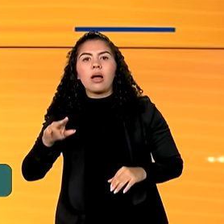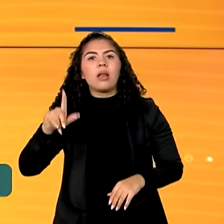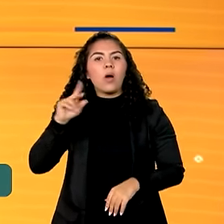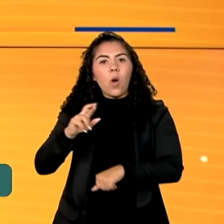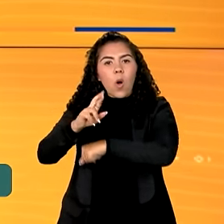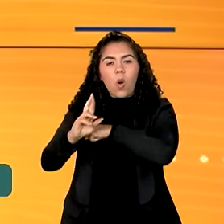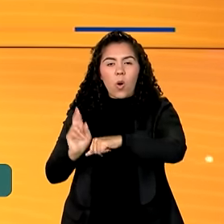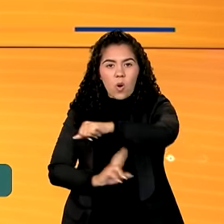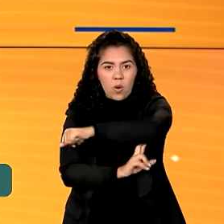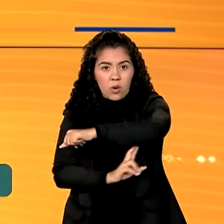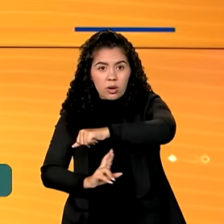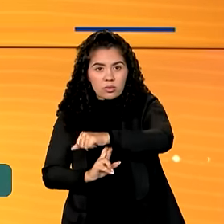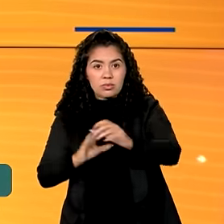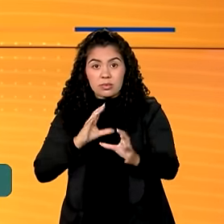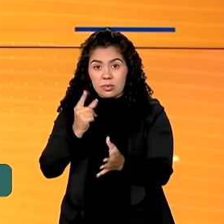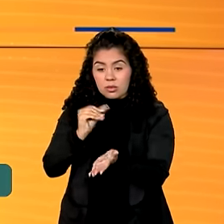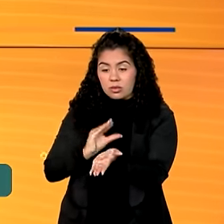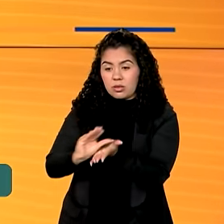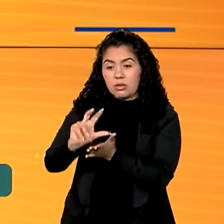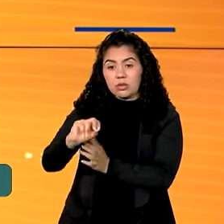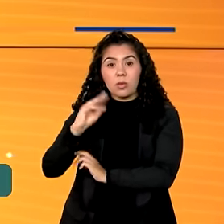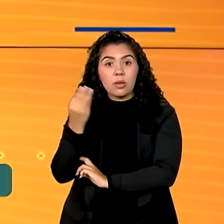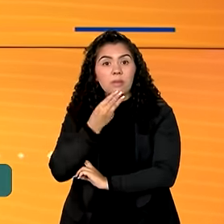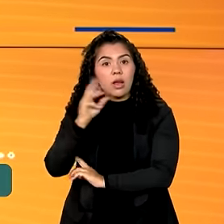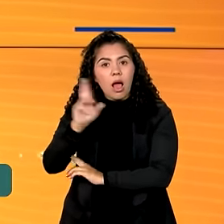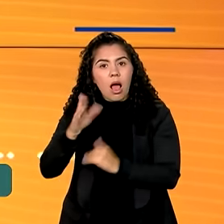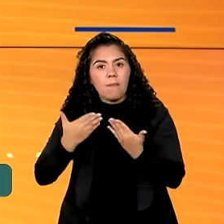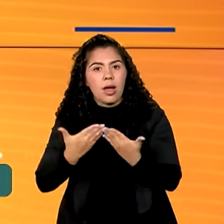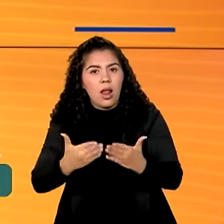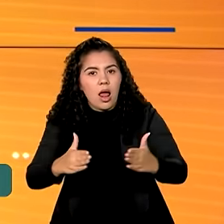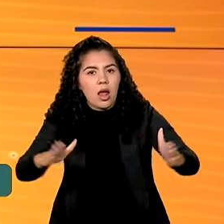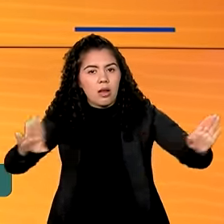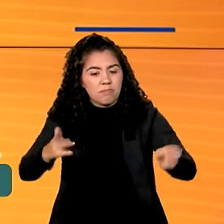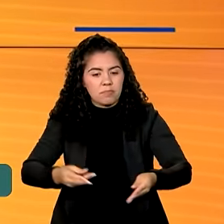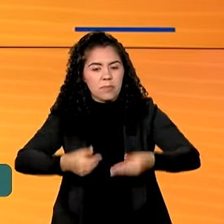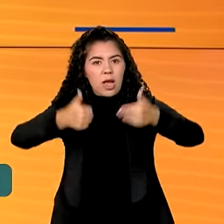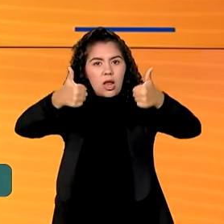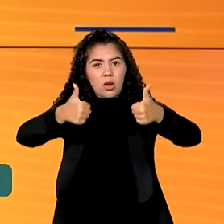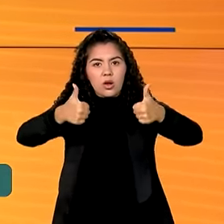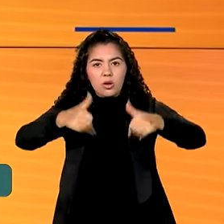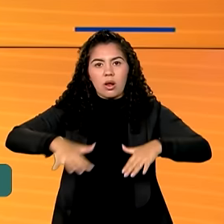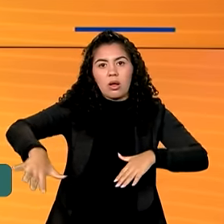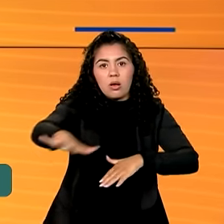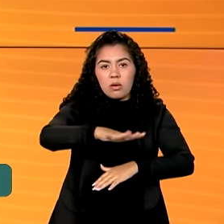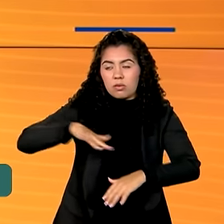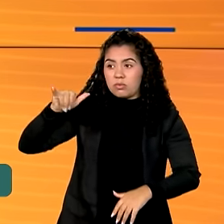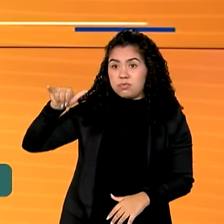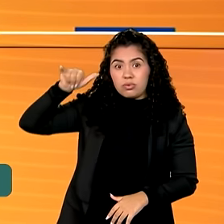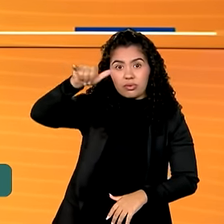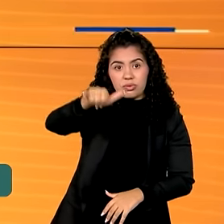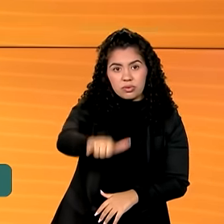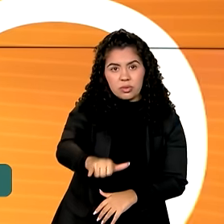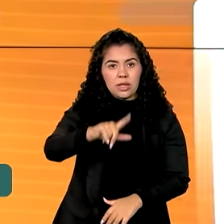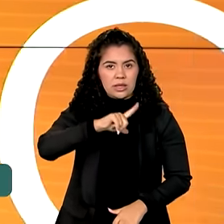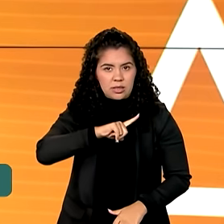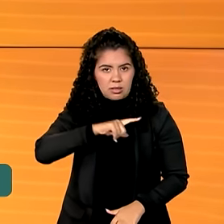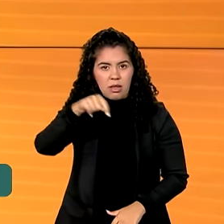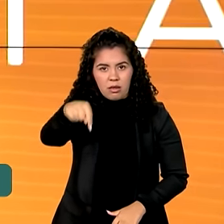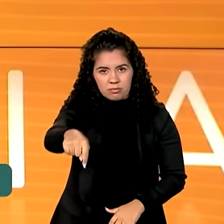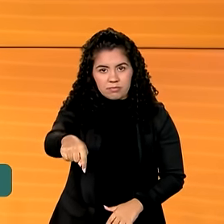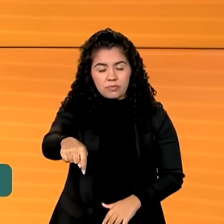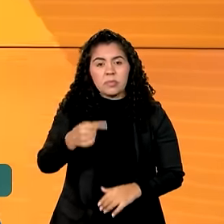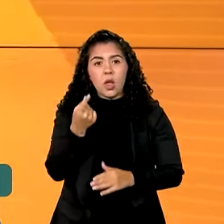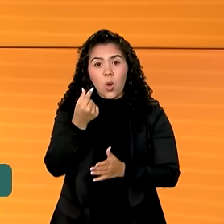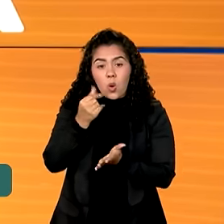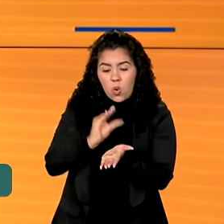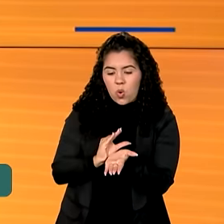de 50 milhões de reais para ampliar e modernizar a atual estrutura aeroportuária que existe na cidade. Os